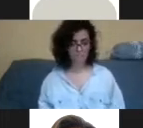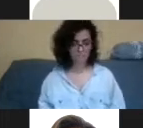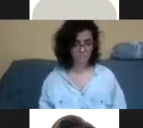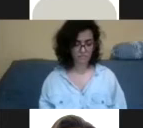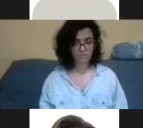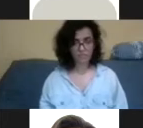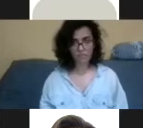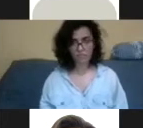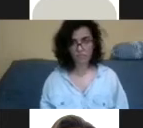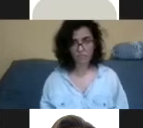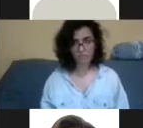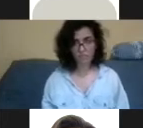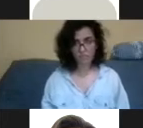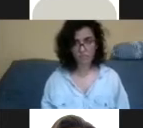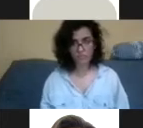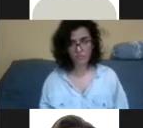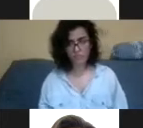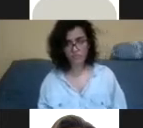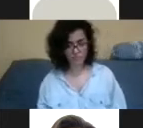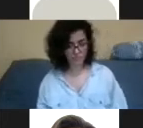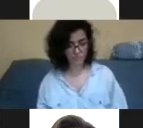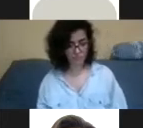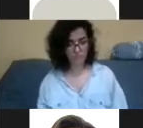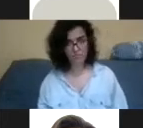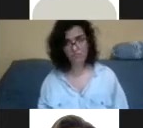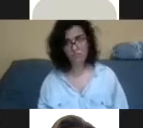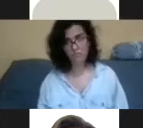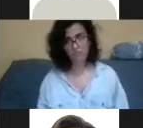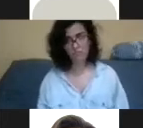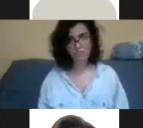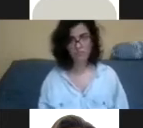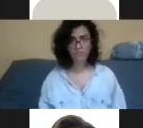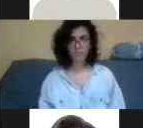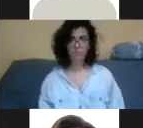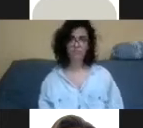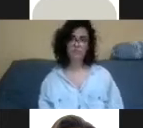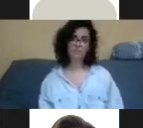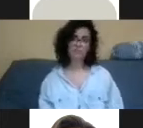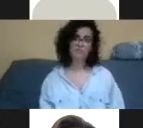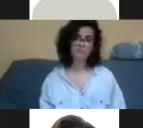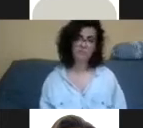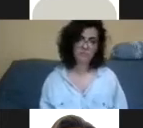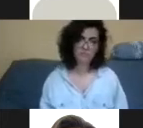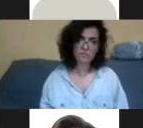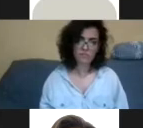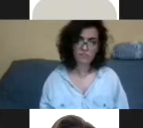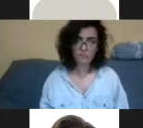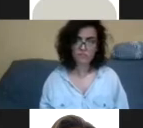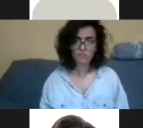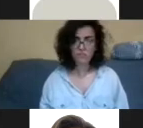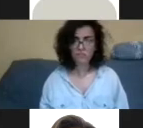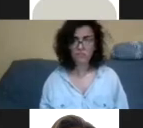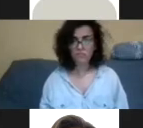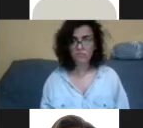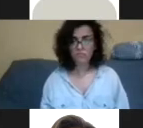Eu estava na Suíça, por incrível que pareça, na Suíça não tem educação inclusiva. pasmem. Então, quando a gente voltou